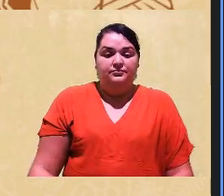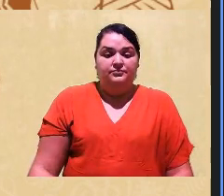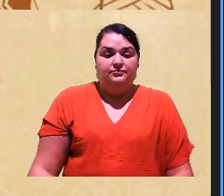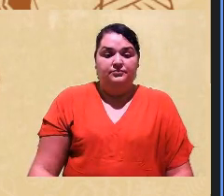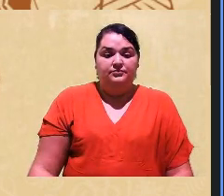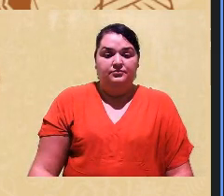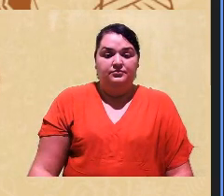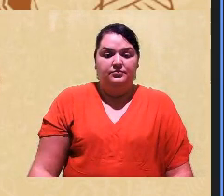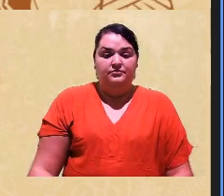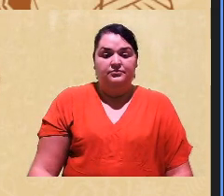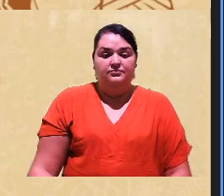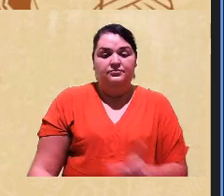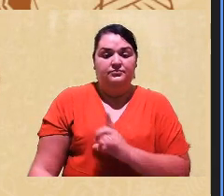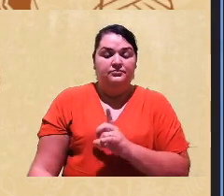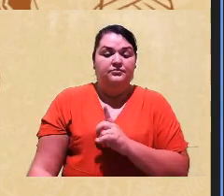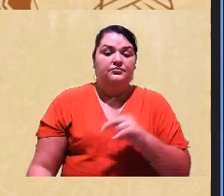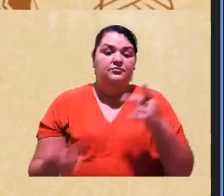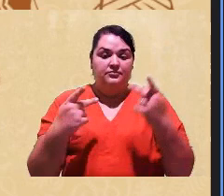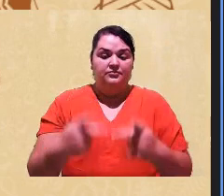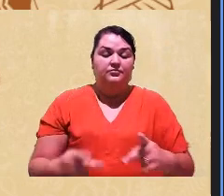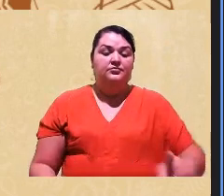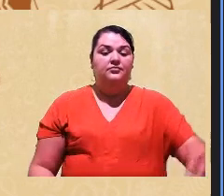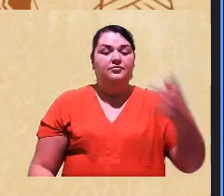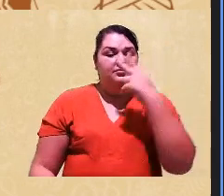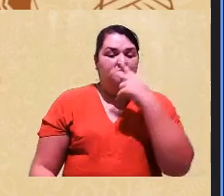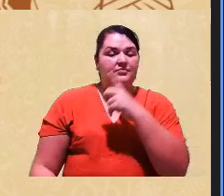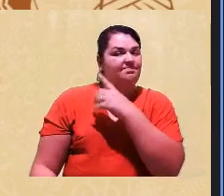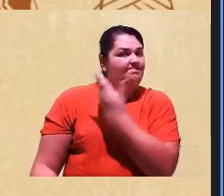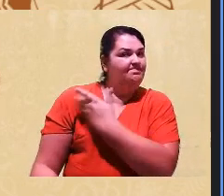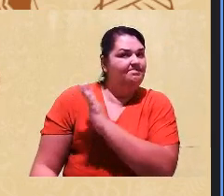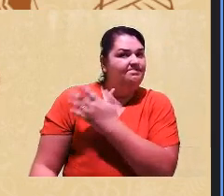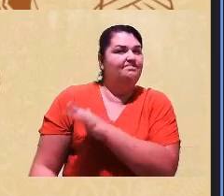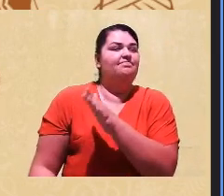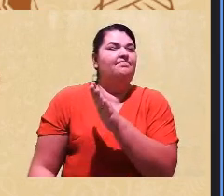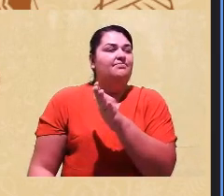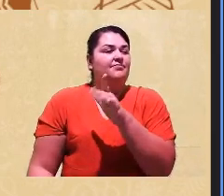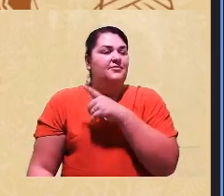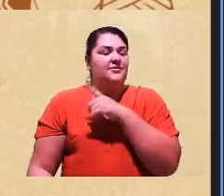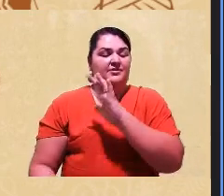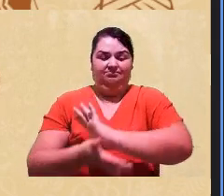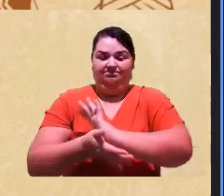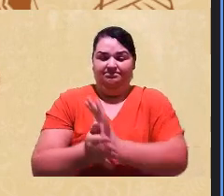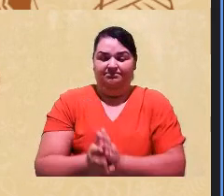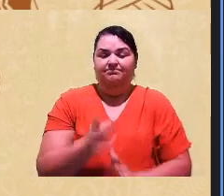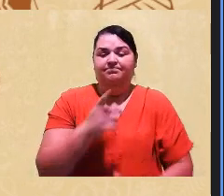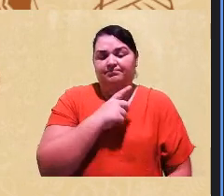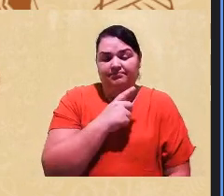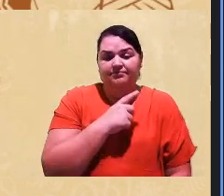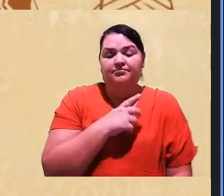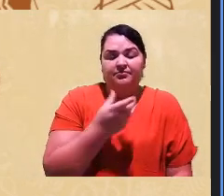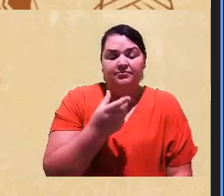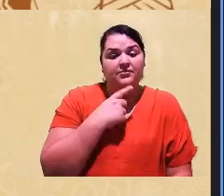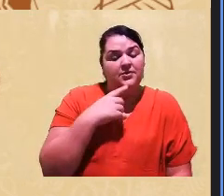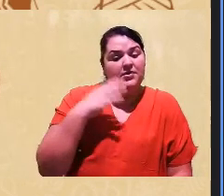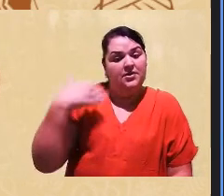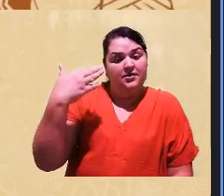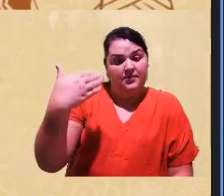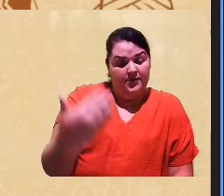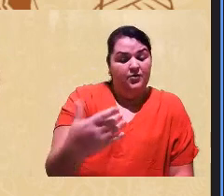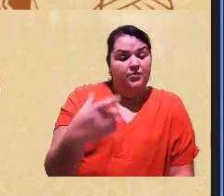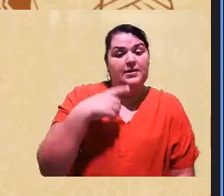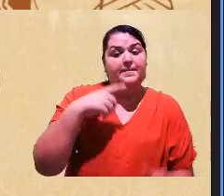projeto genocida racista e de esbulhos se dá nesse período colonial